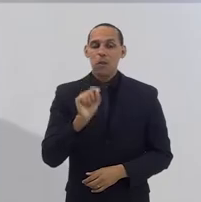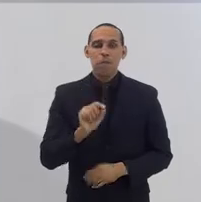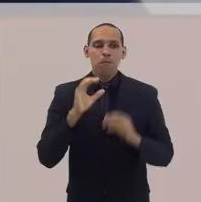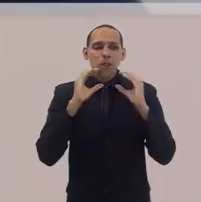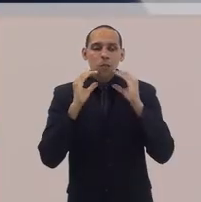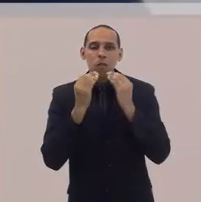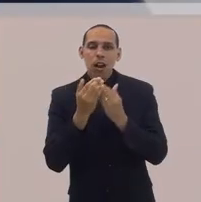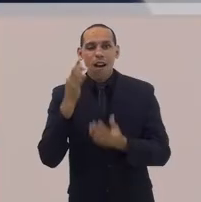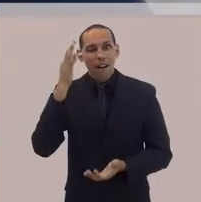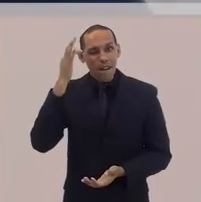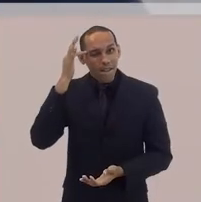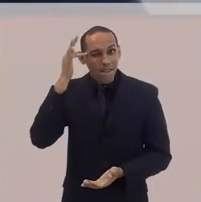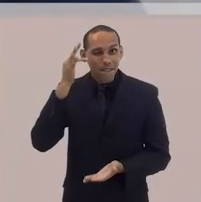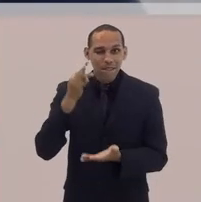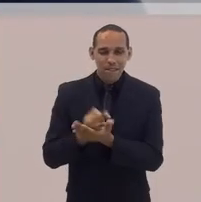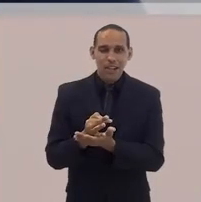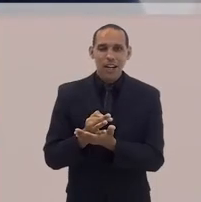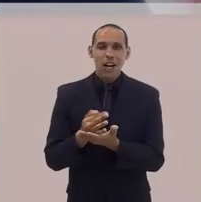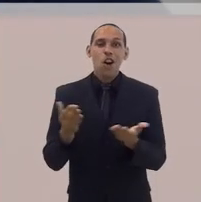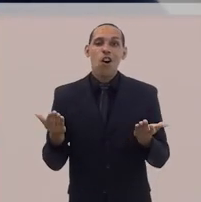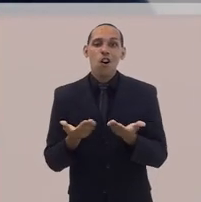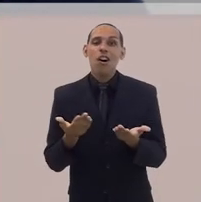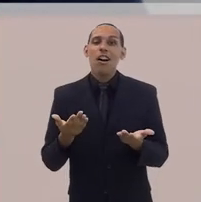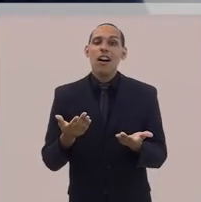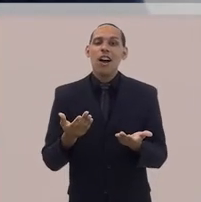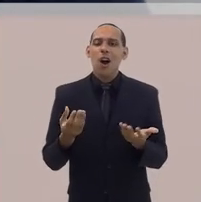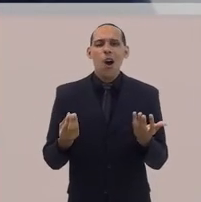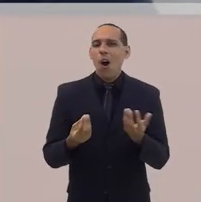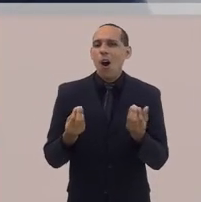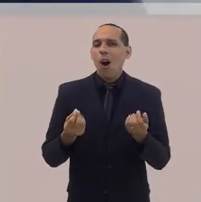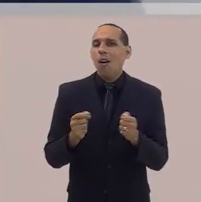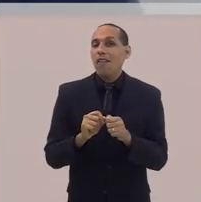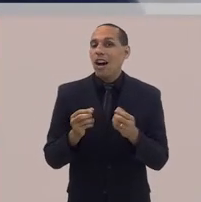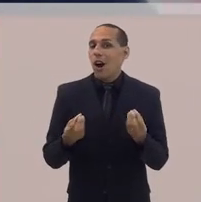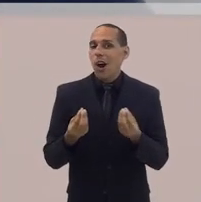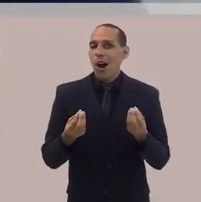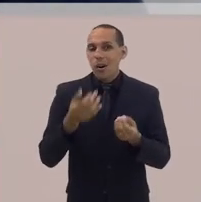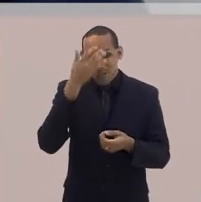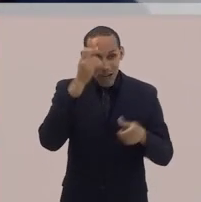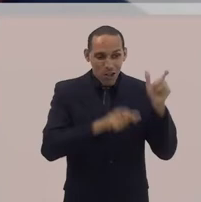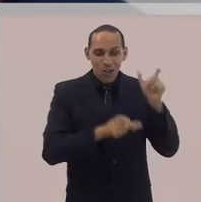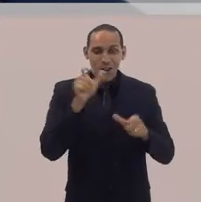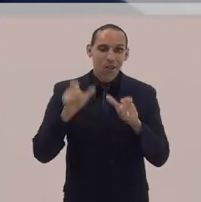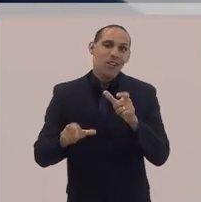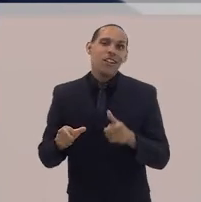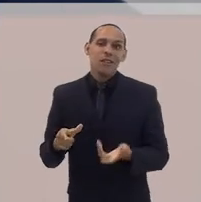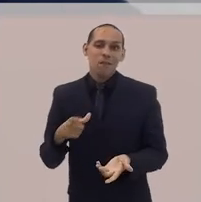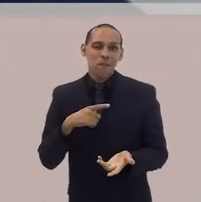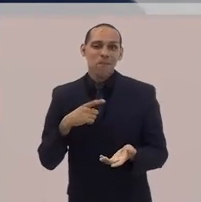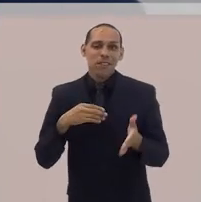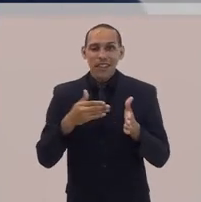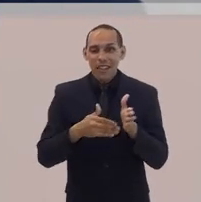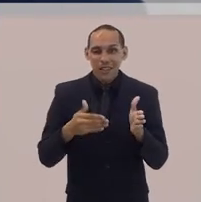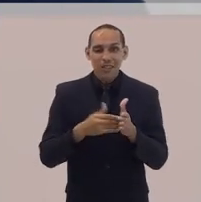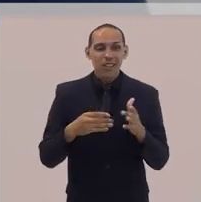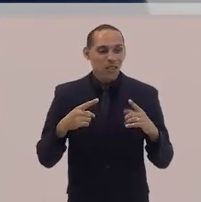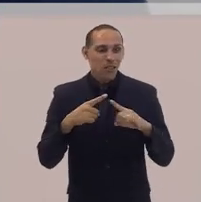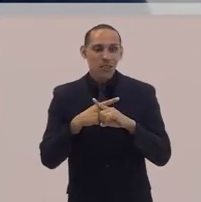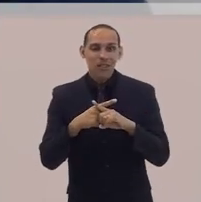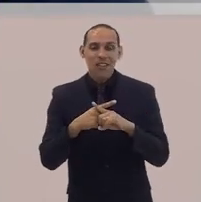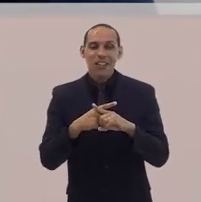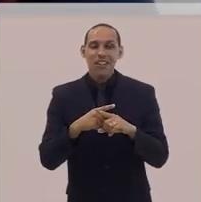a nossa comunidade de fé é composta por gente, ou seja, ela tem limites e contradições. A